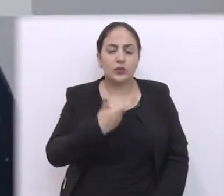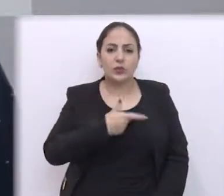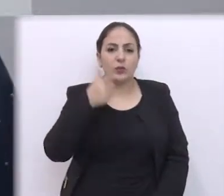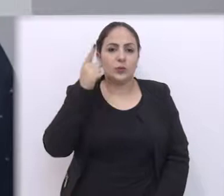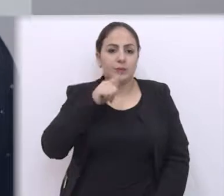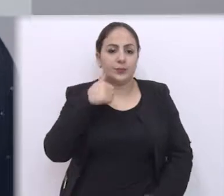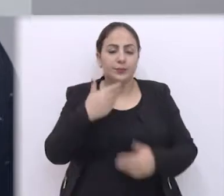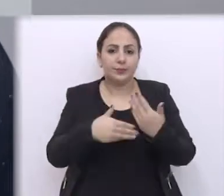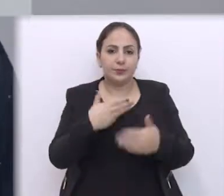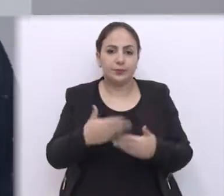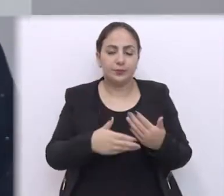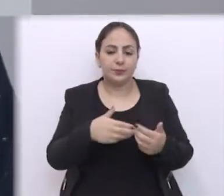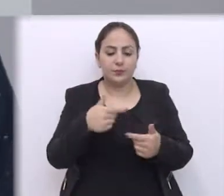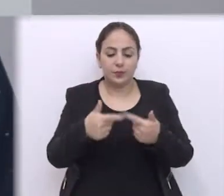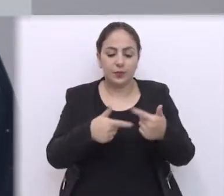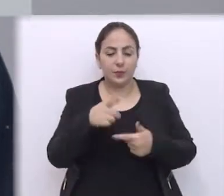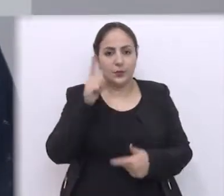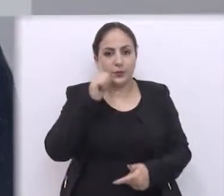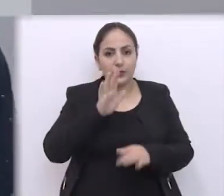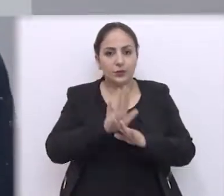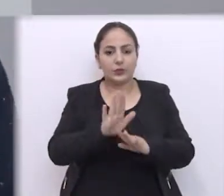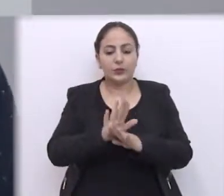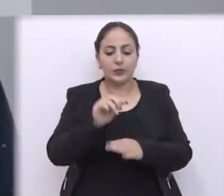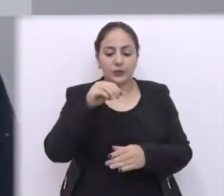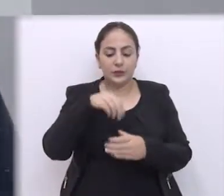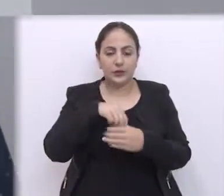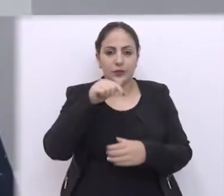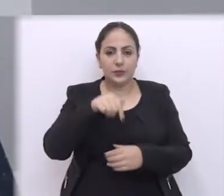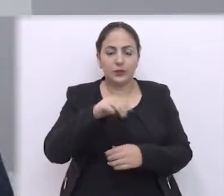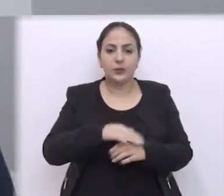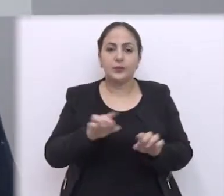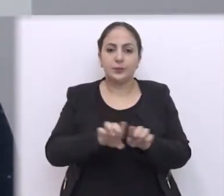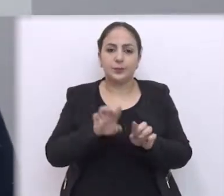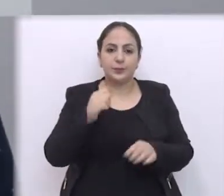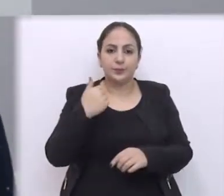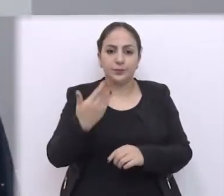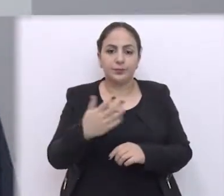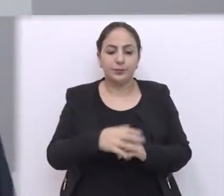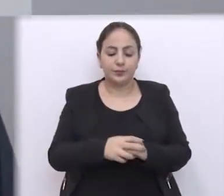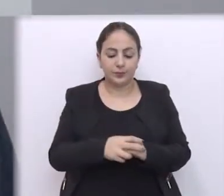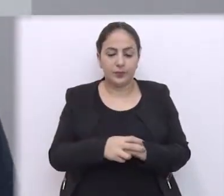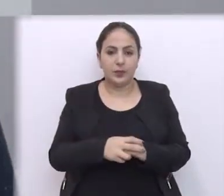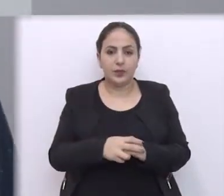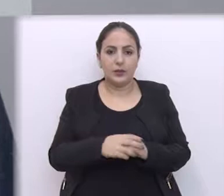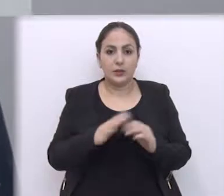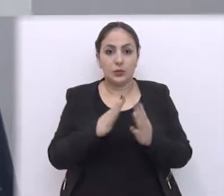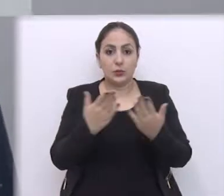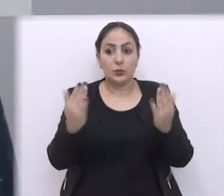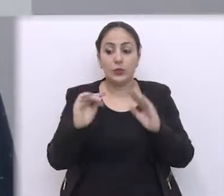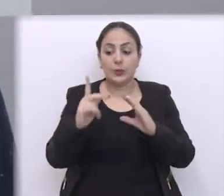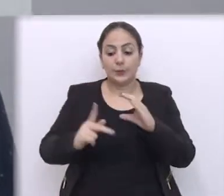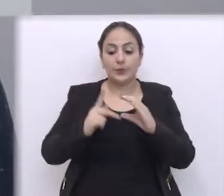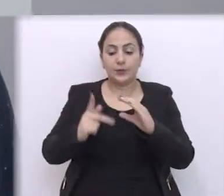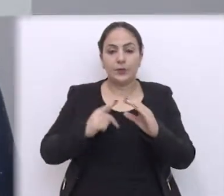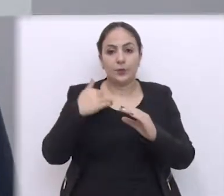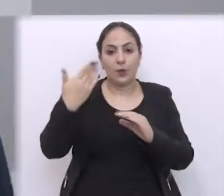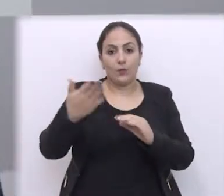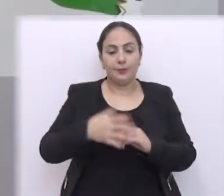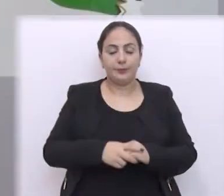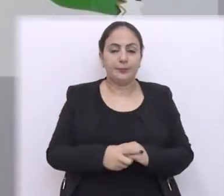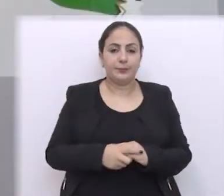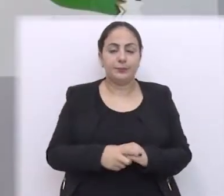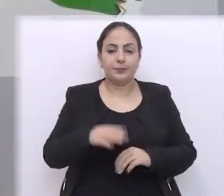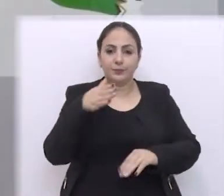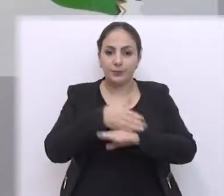consideração e o nosso desempenho do trabalho para poder auxiliá-los aqui dentro e lá fora também, dos muros da Câmara de Vereadores.